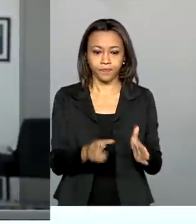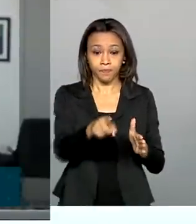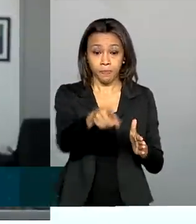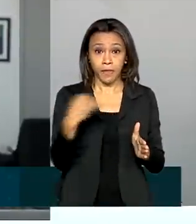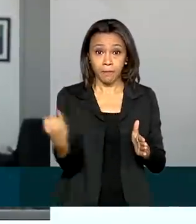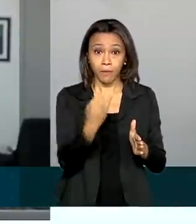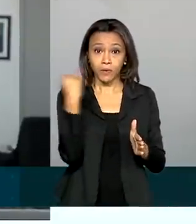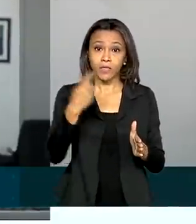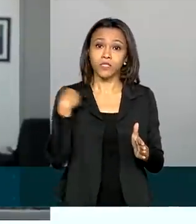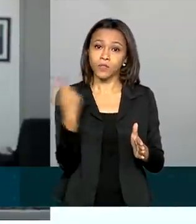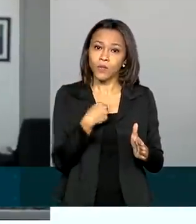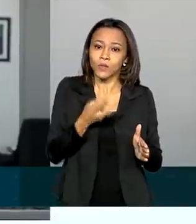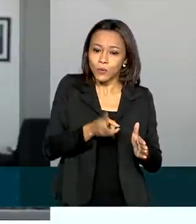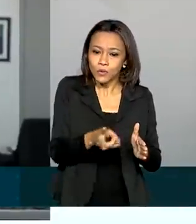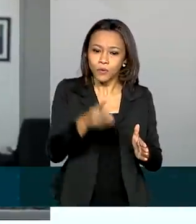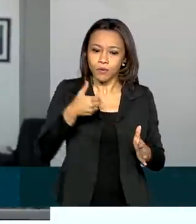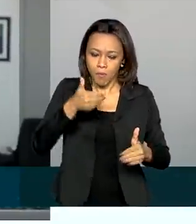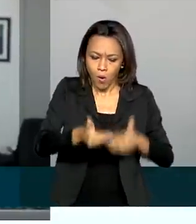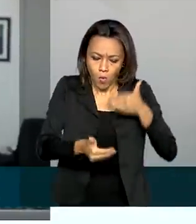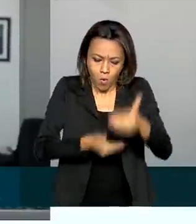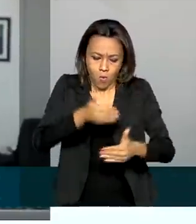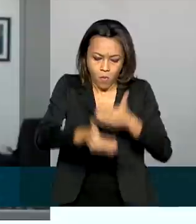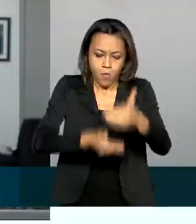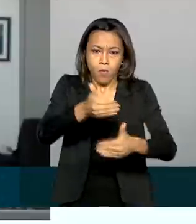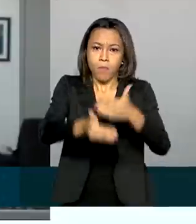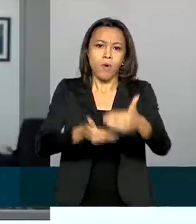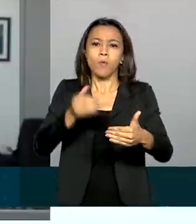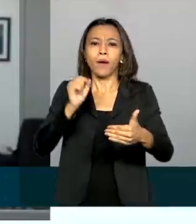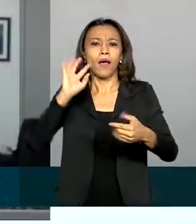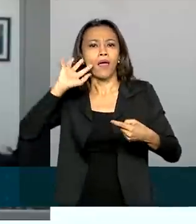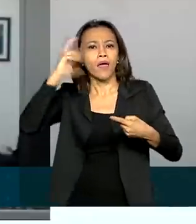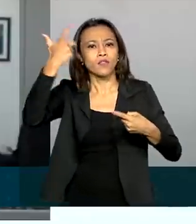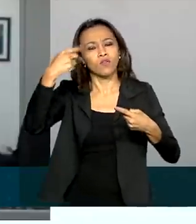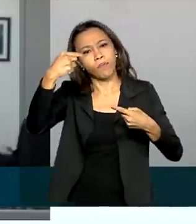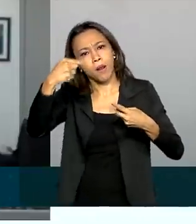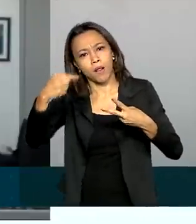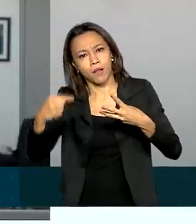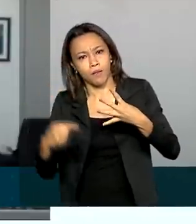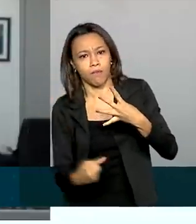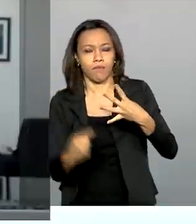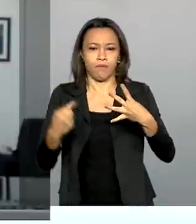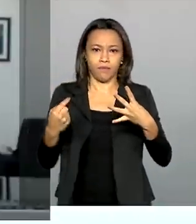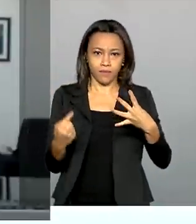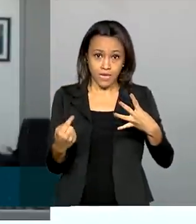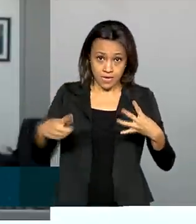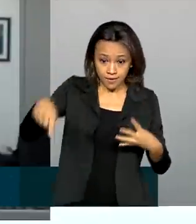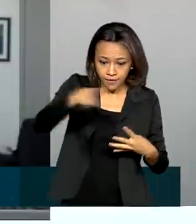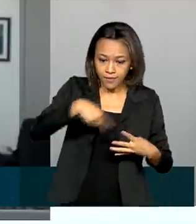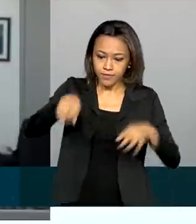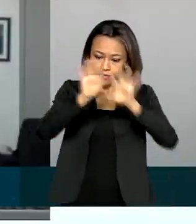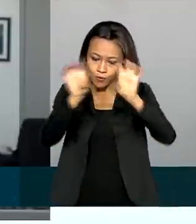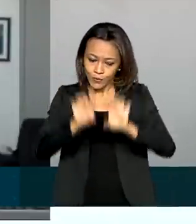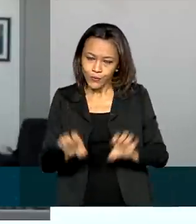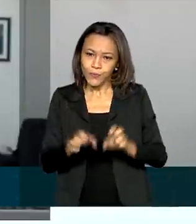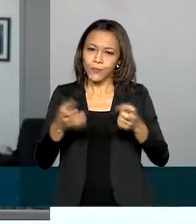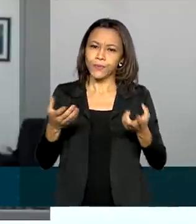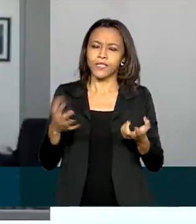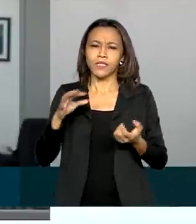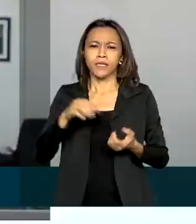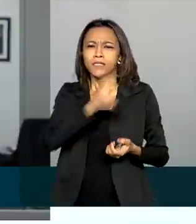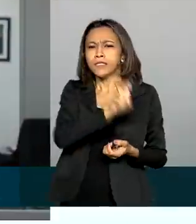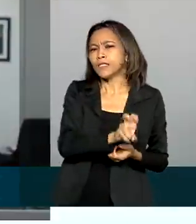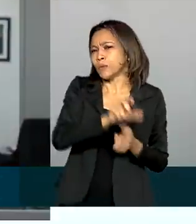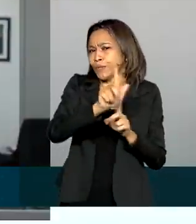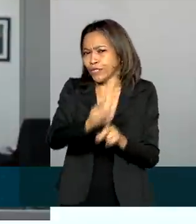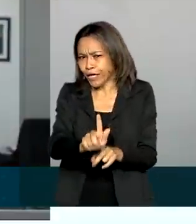a avançar na produção das soluções para que assim que essas infraestruturas de IoT, de 5G, à